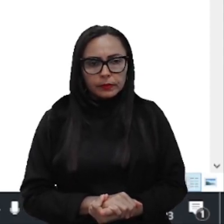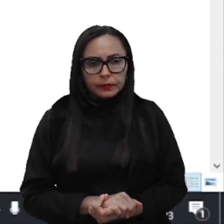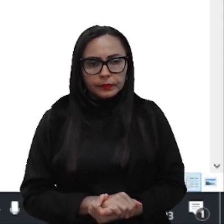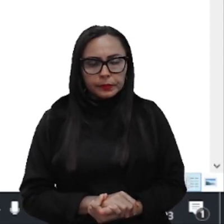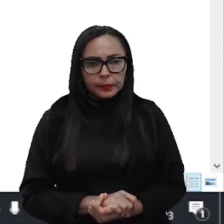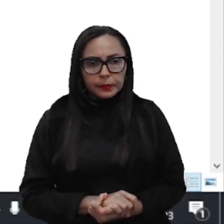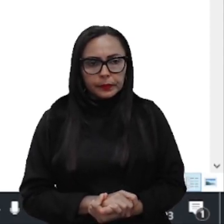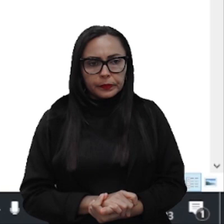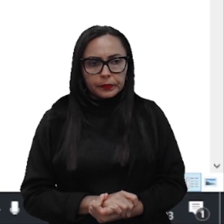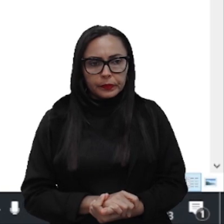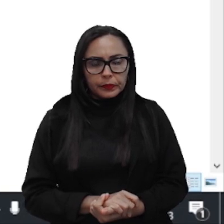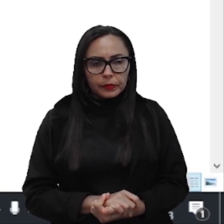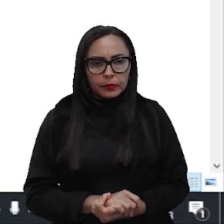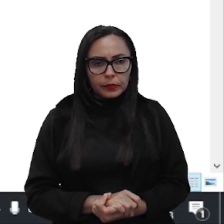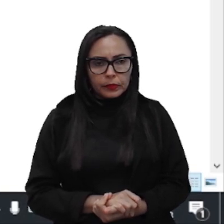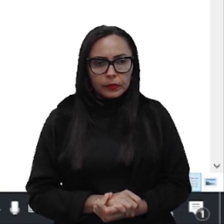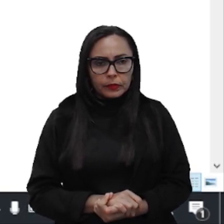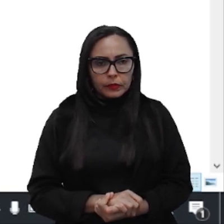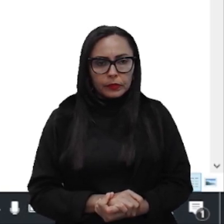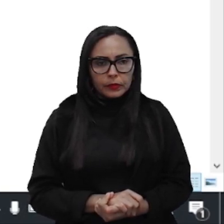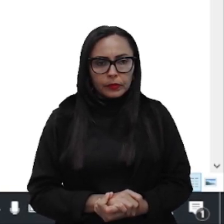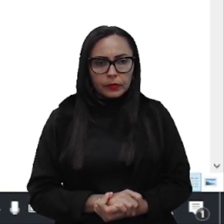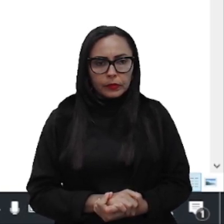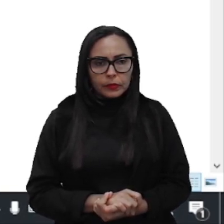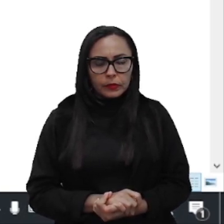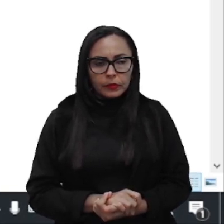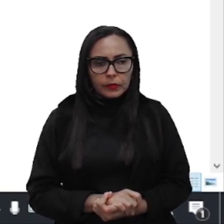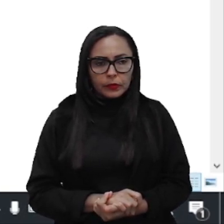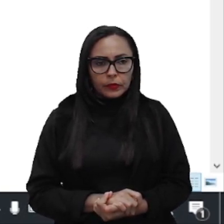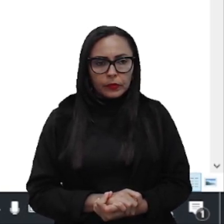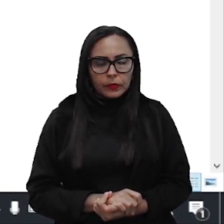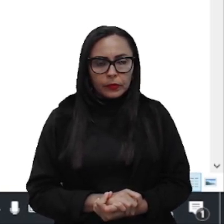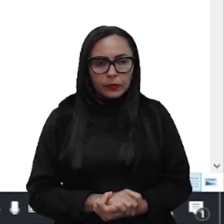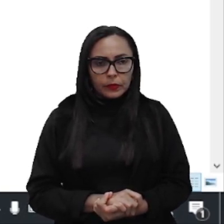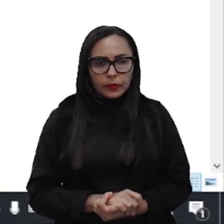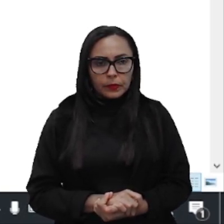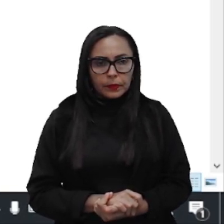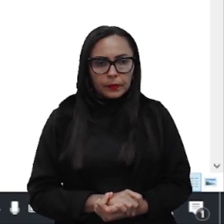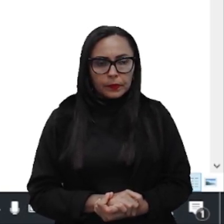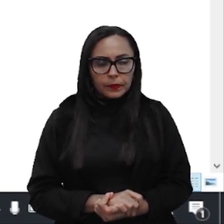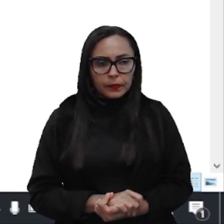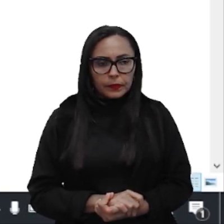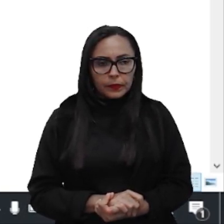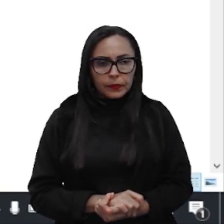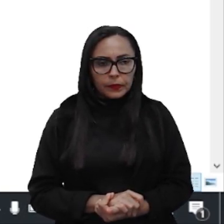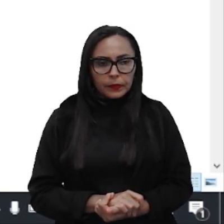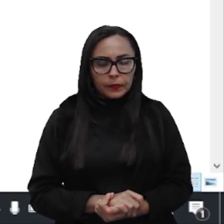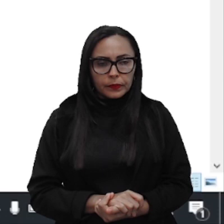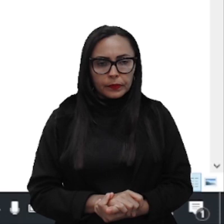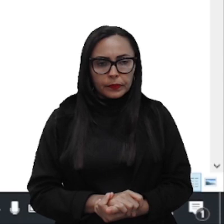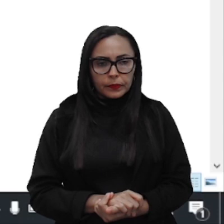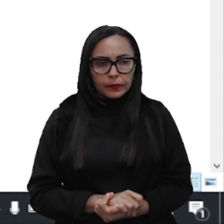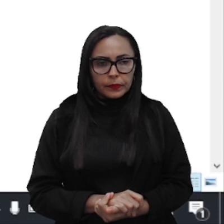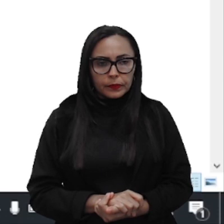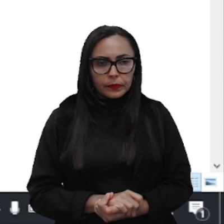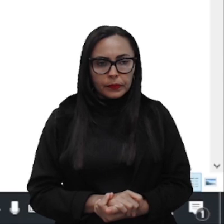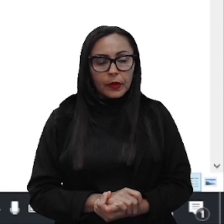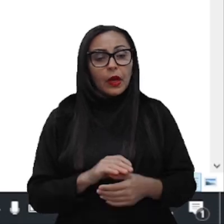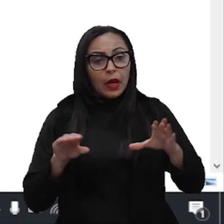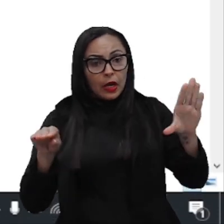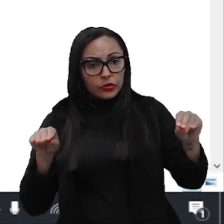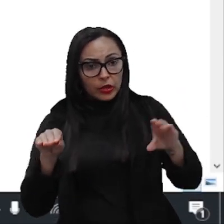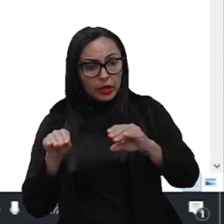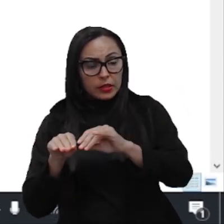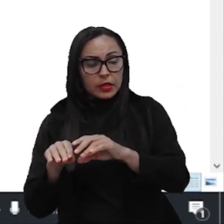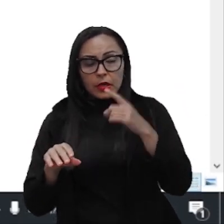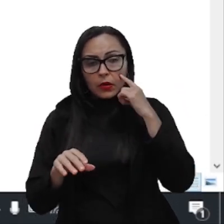Então, fazendo a instalação, pronto, concluo, né, a instalação é só acessar